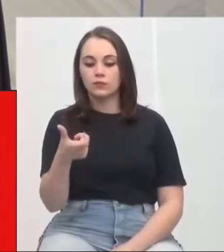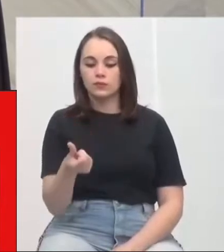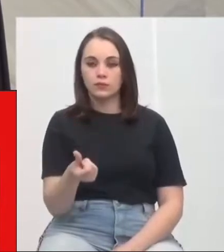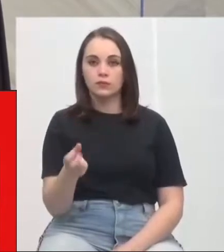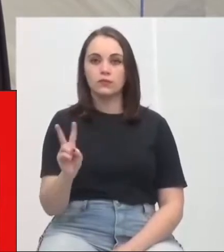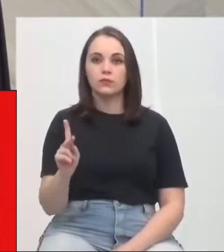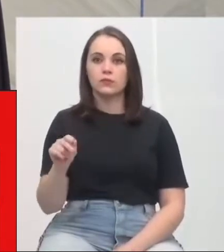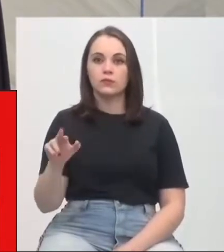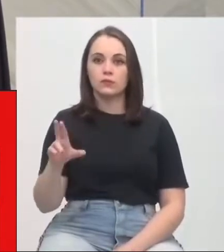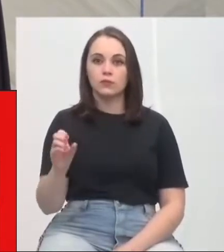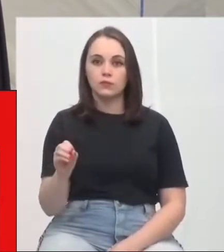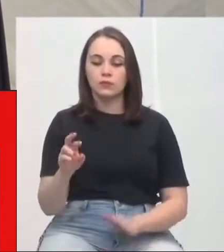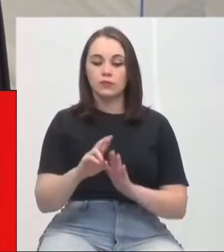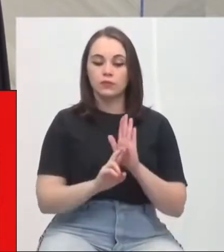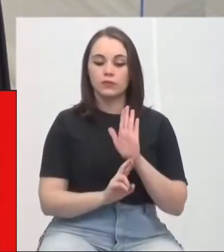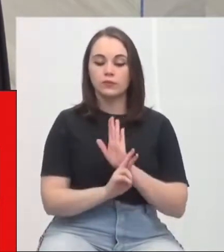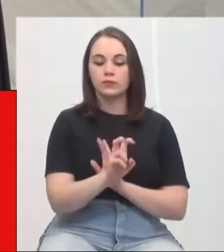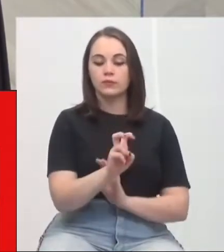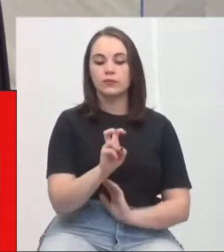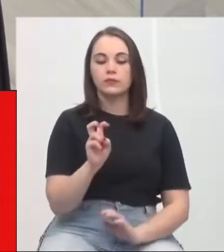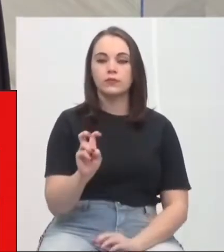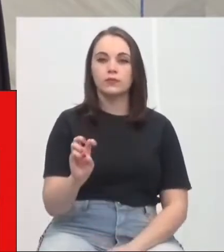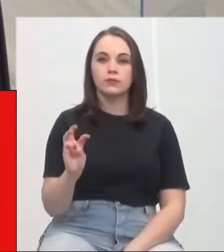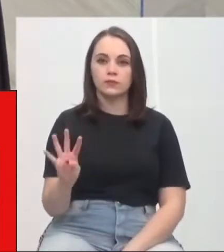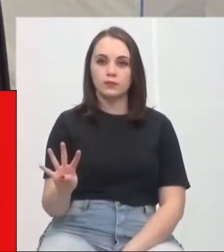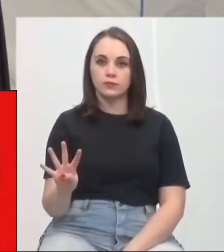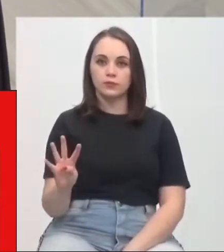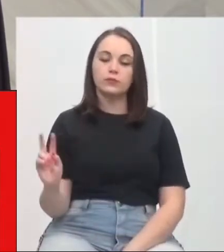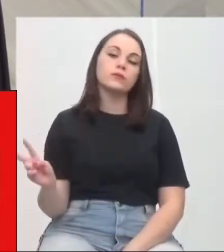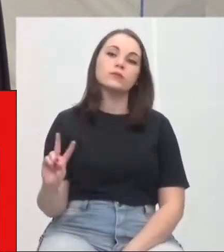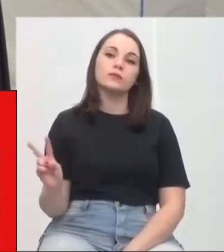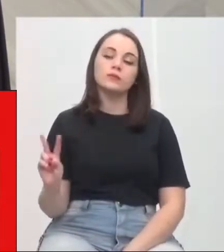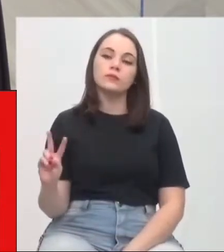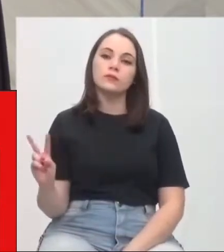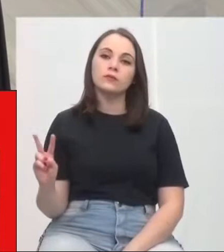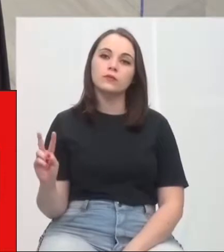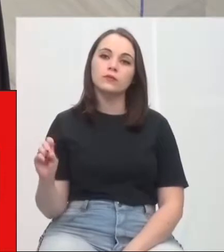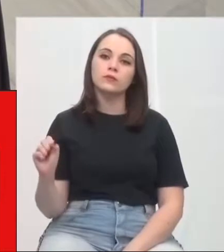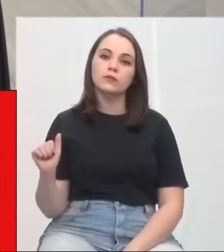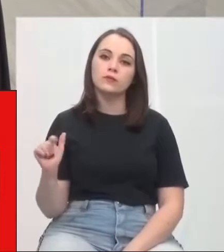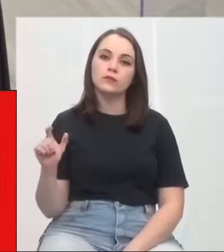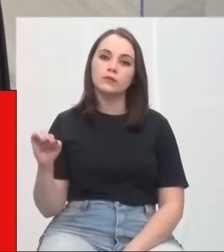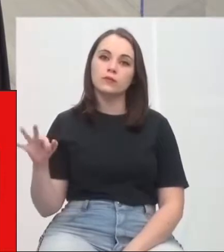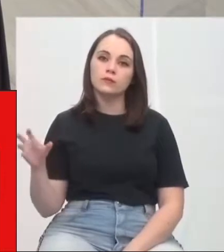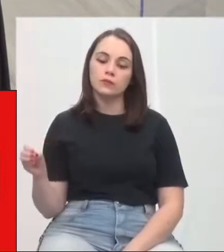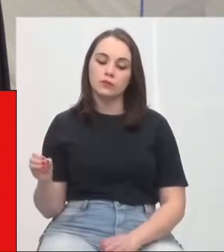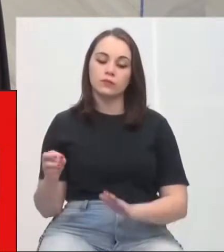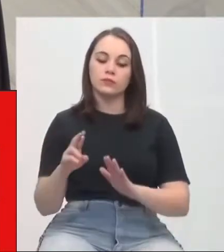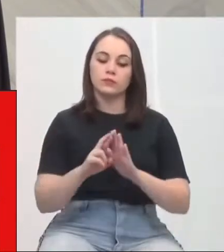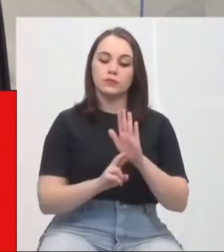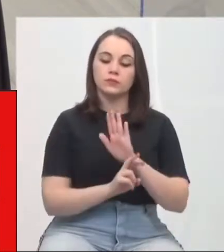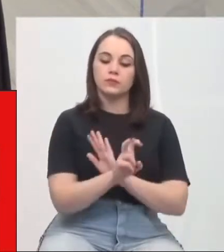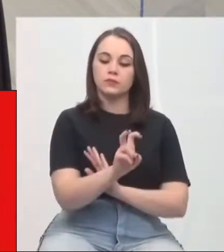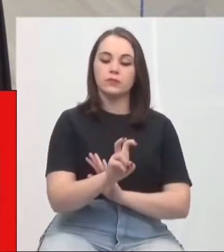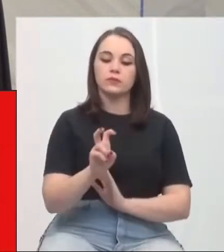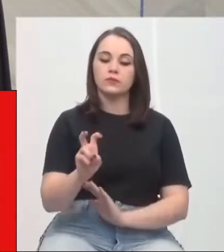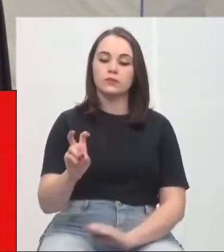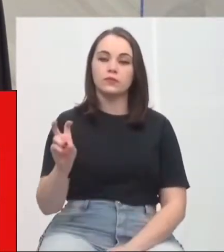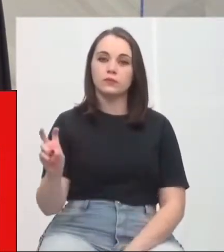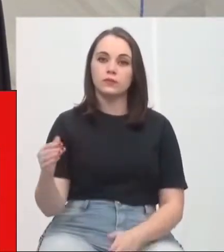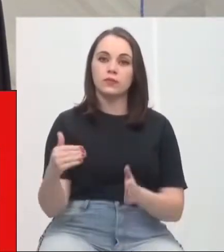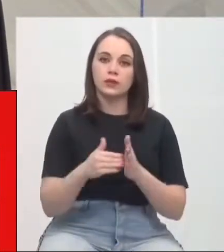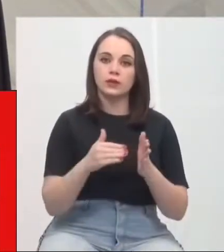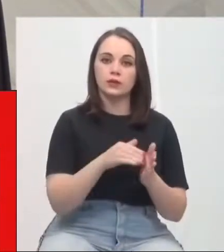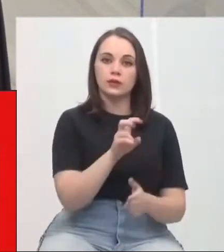Ferrarese. Requerimento 55421, de autoria do vereador Salésio Lima. Requerimentos 555,